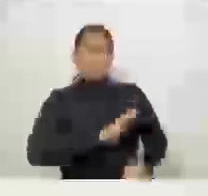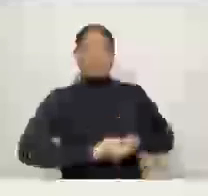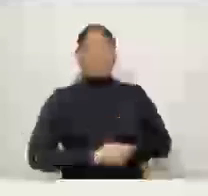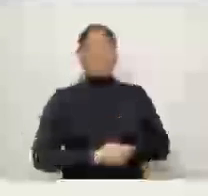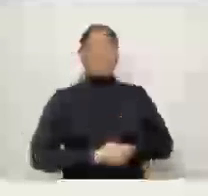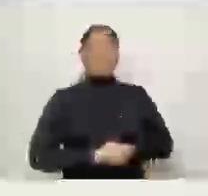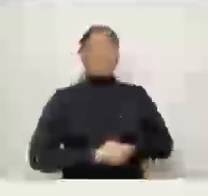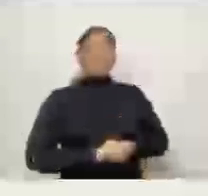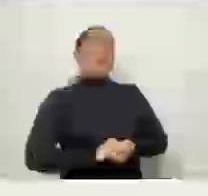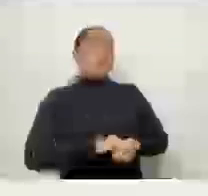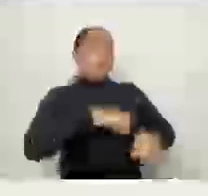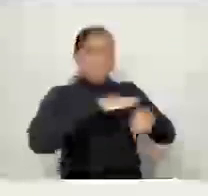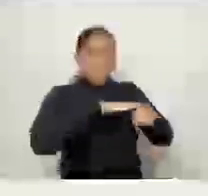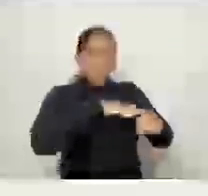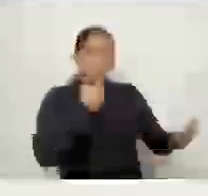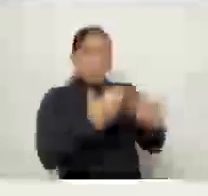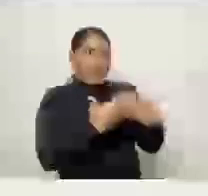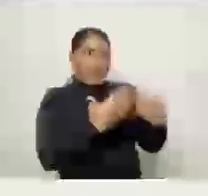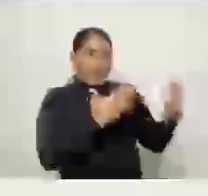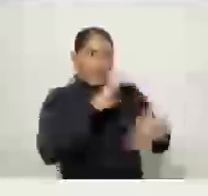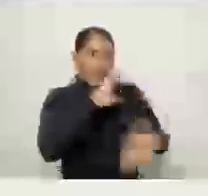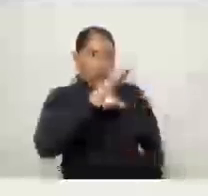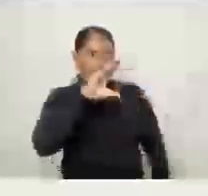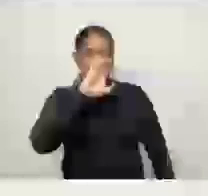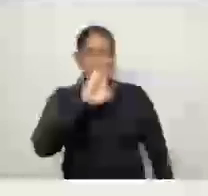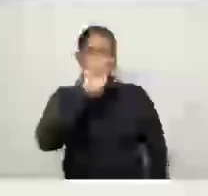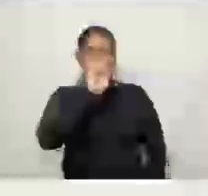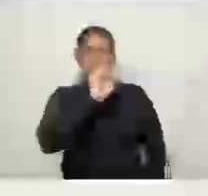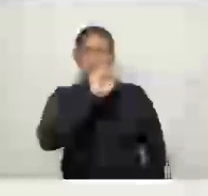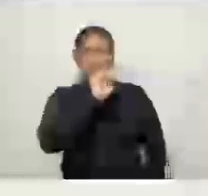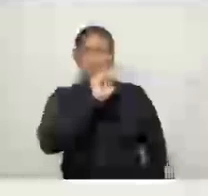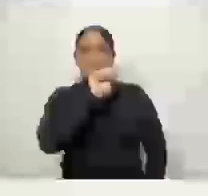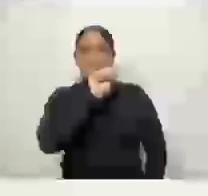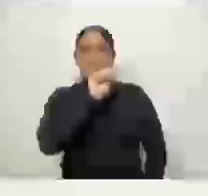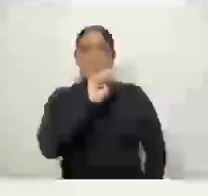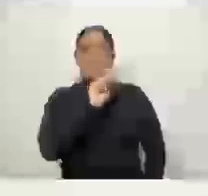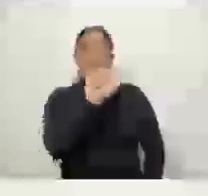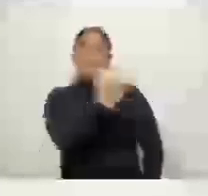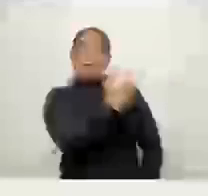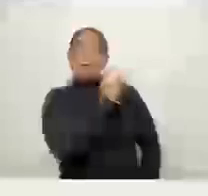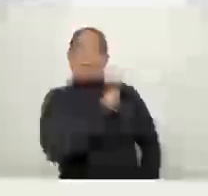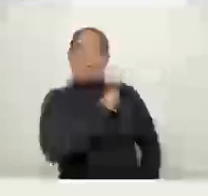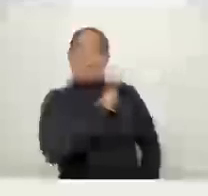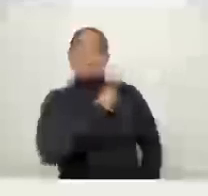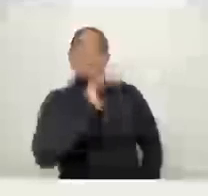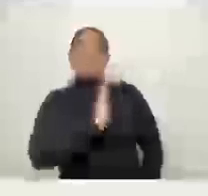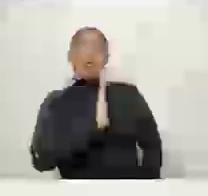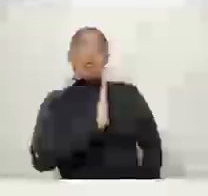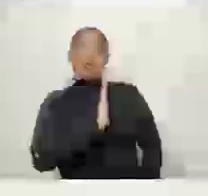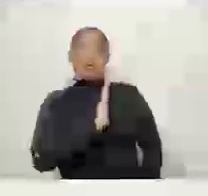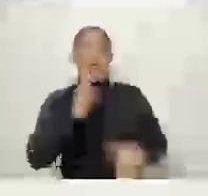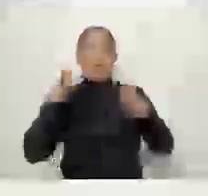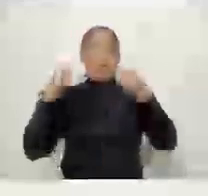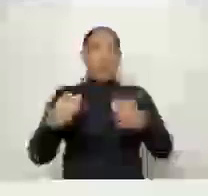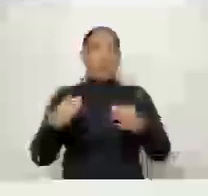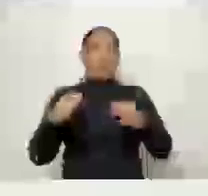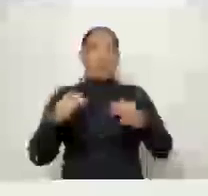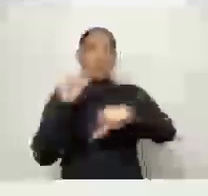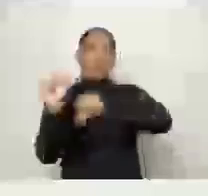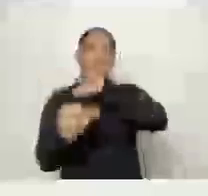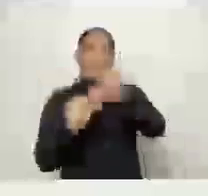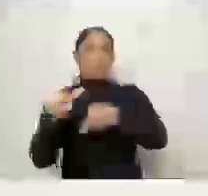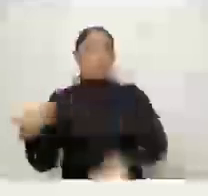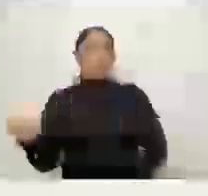translado lá para o Carandaí. Até falei para ele que, se precisar, pode contar com a minha equipe, que a gente auxilia. Porque ele falou assim, estou até com dor nas